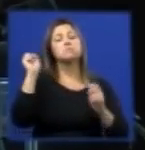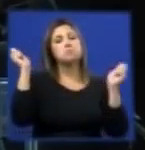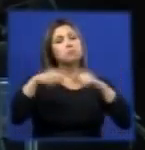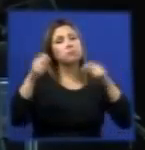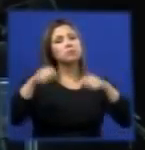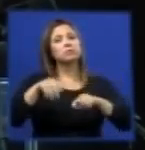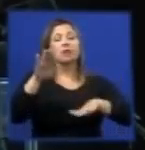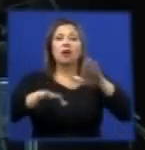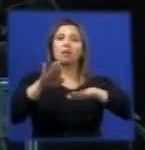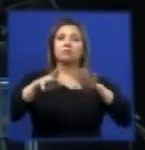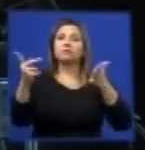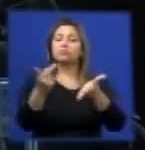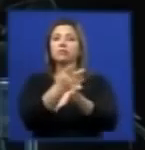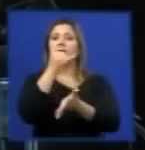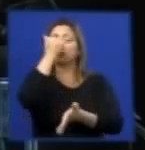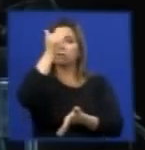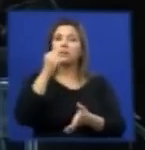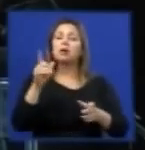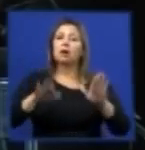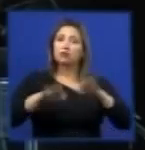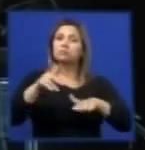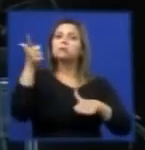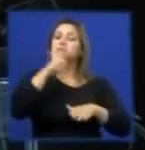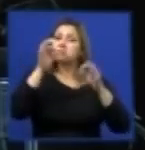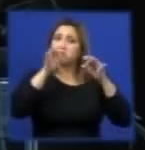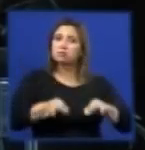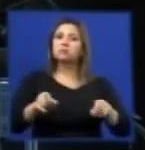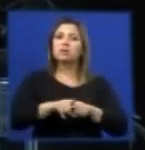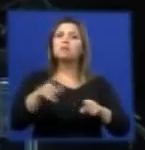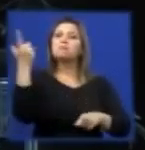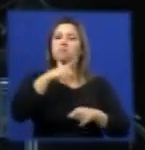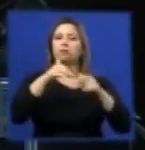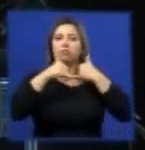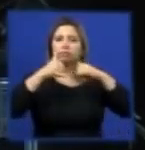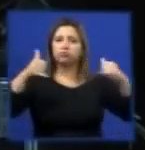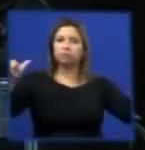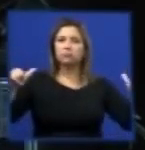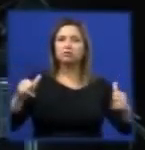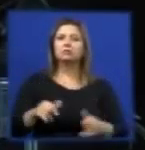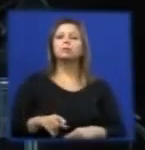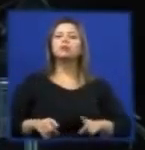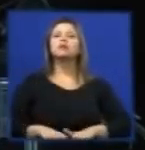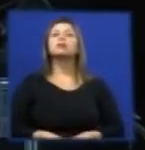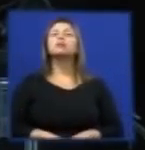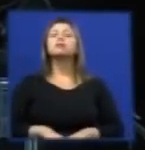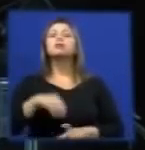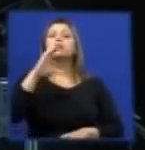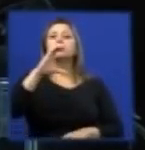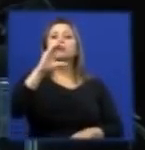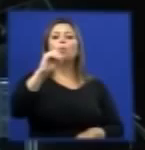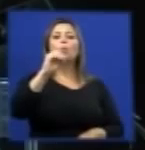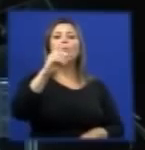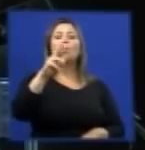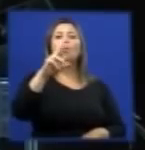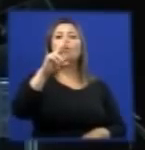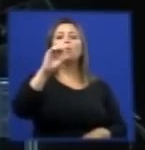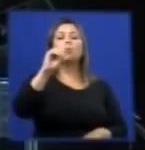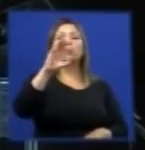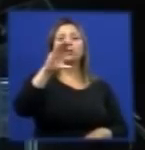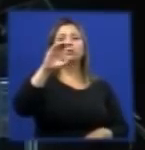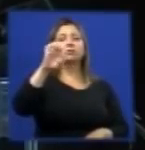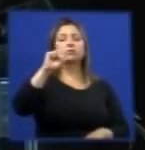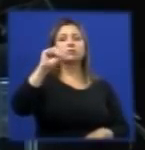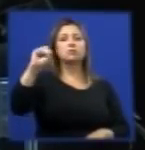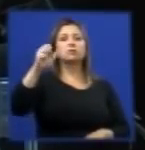nem sempre acontece, mas nós podemos ter a recuperação de energia. No entanto, no coprocessamento, nós temos uma